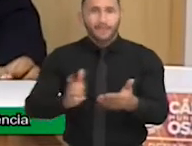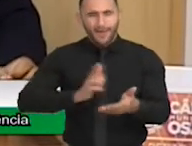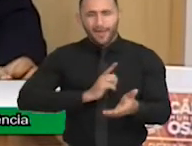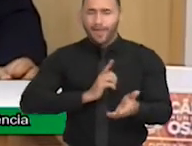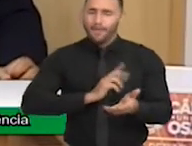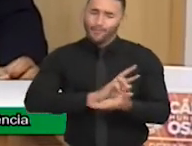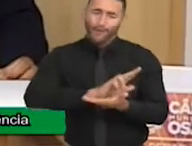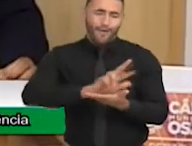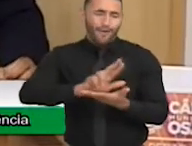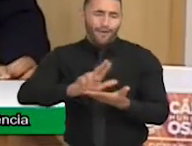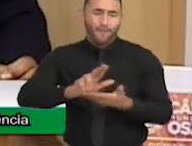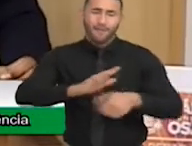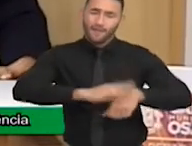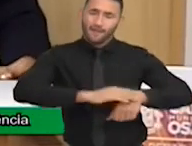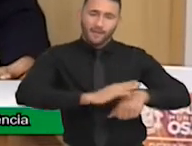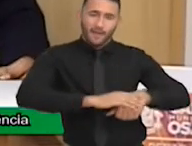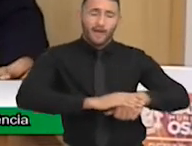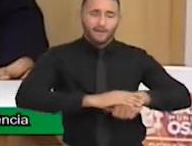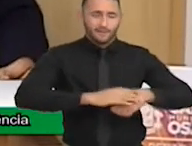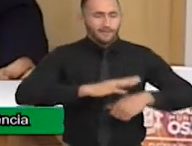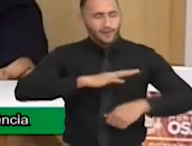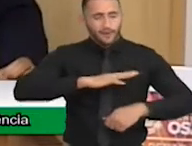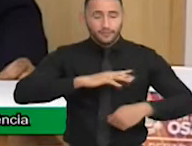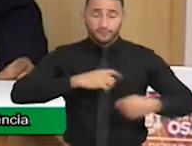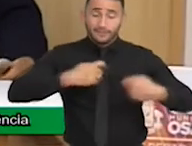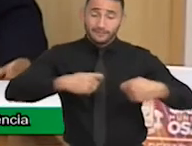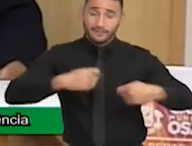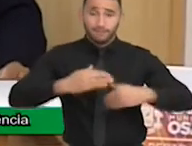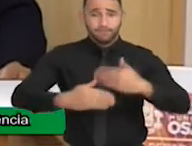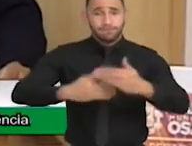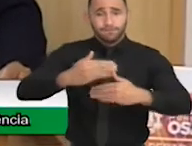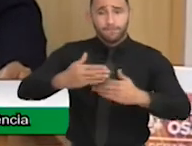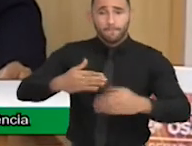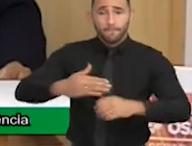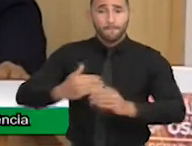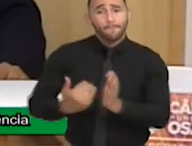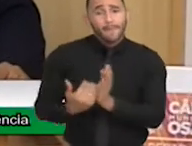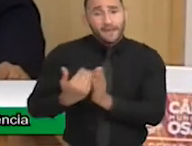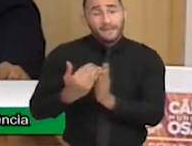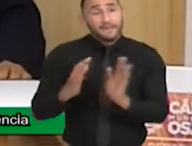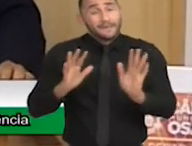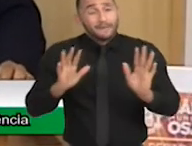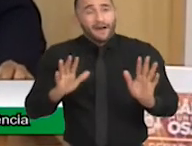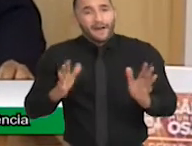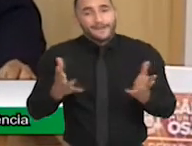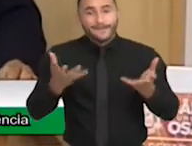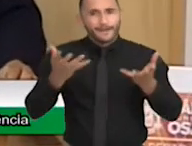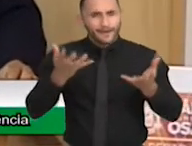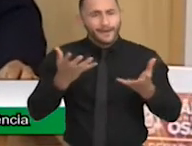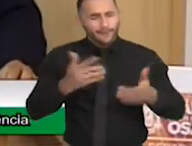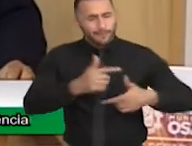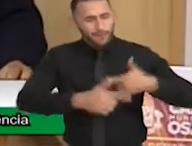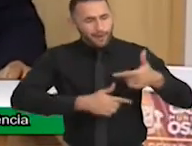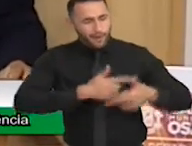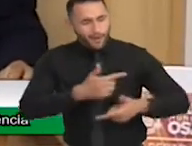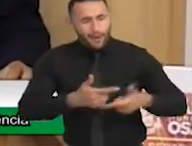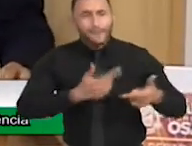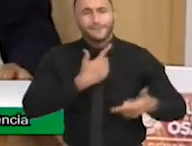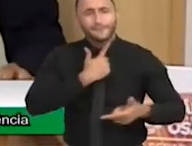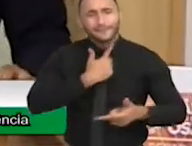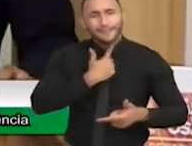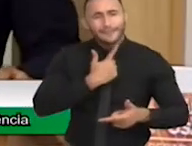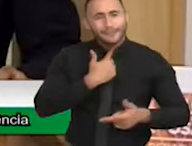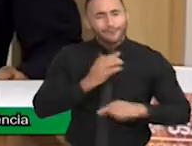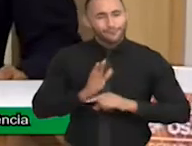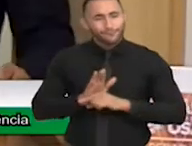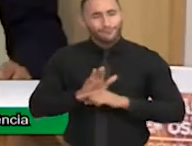a cidade precisa avançar muito mais, mas a gente está com boa vontade, vereadores, estou vendo os vereadores novos aí,